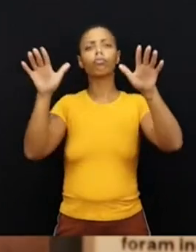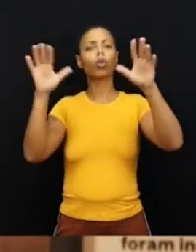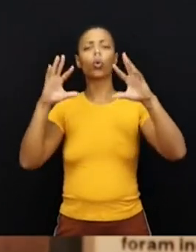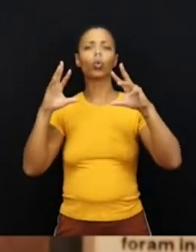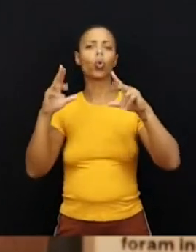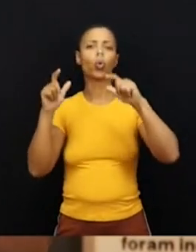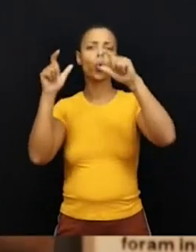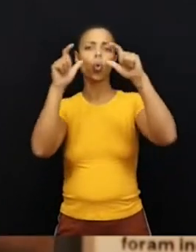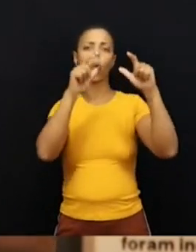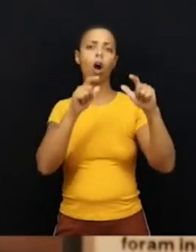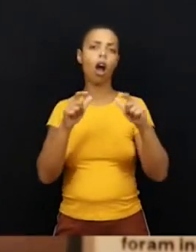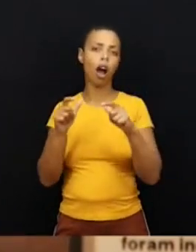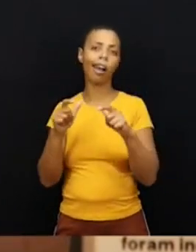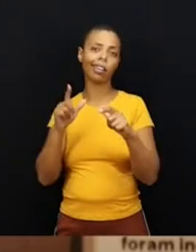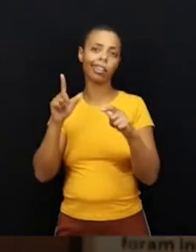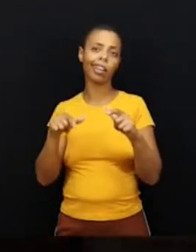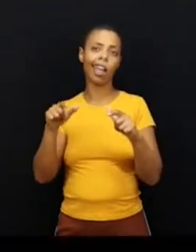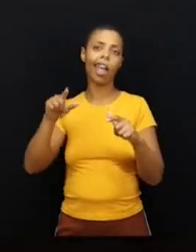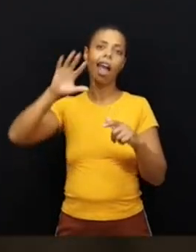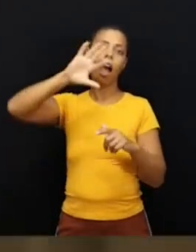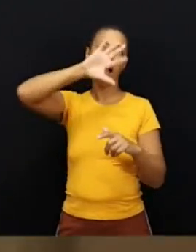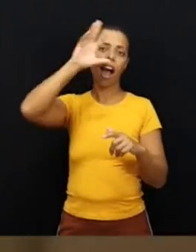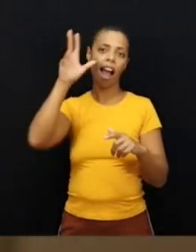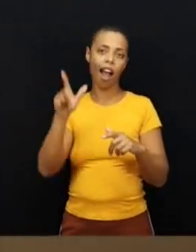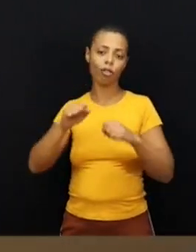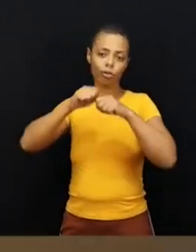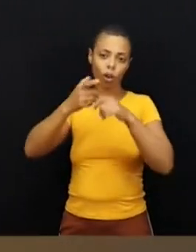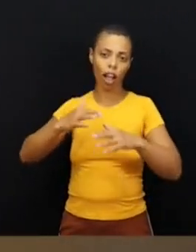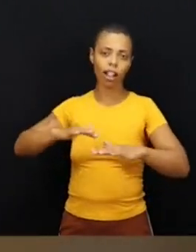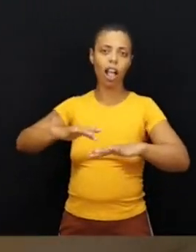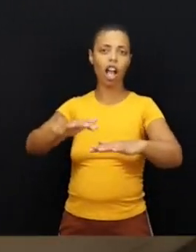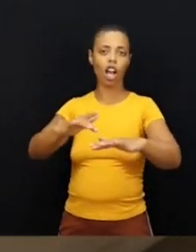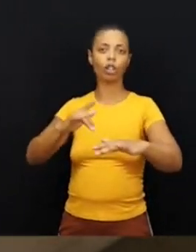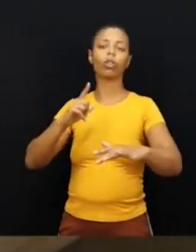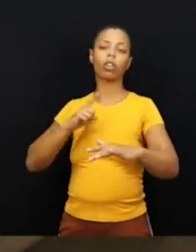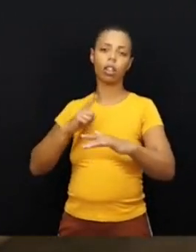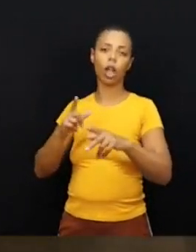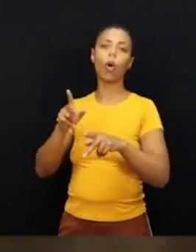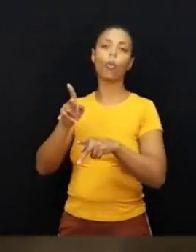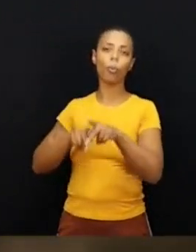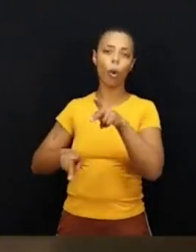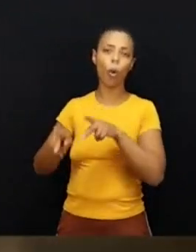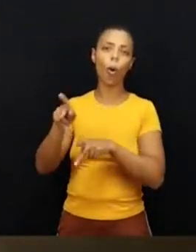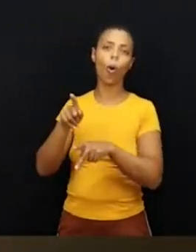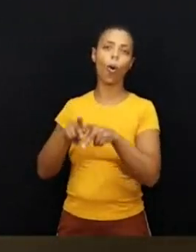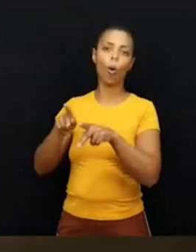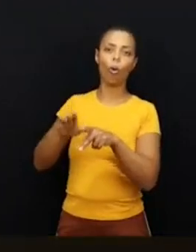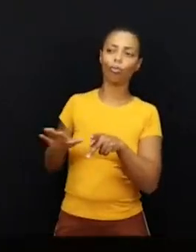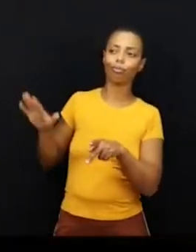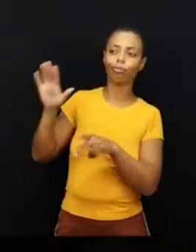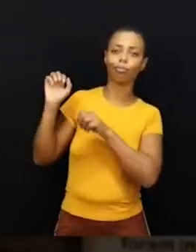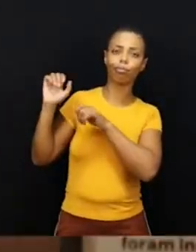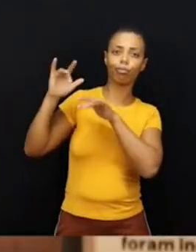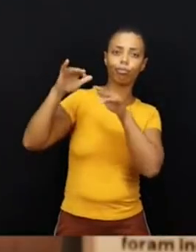poderia considerar como afroatlântico, que recebeu os povos dessa região,